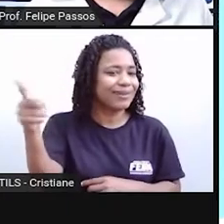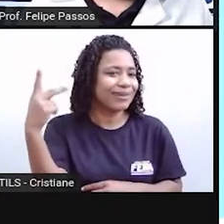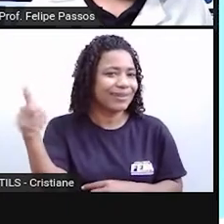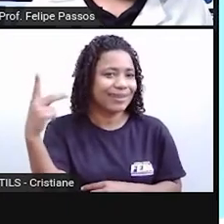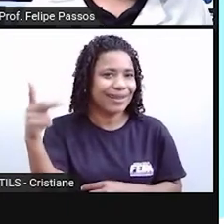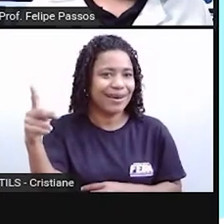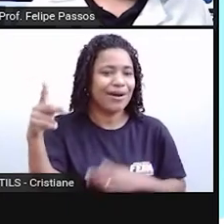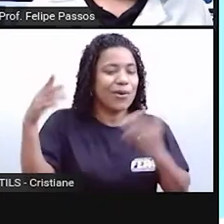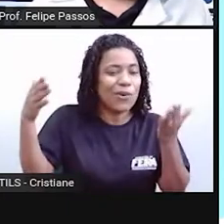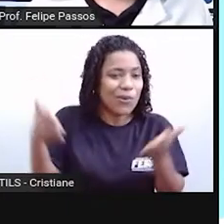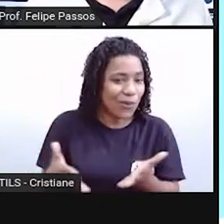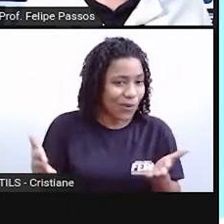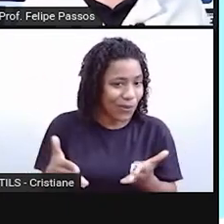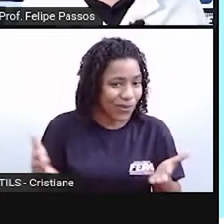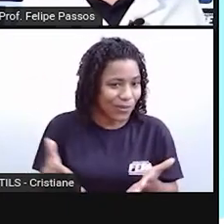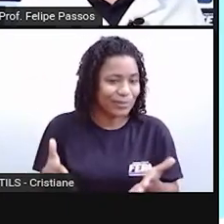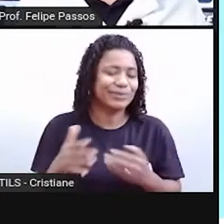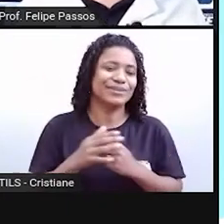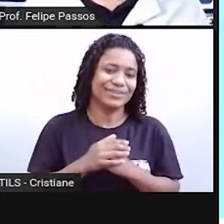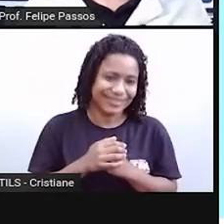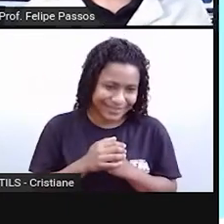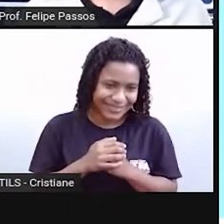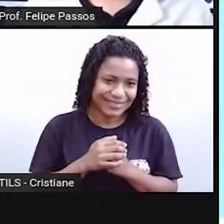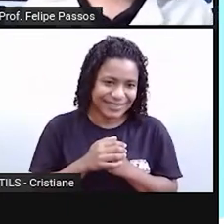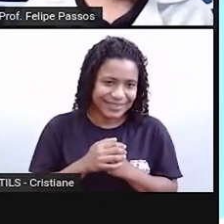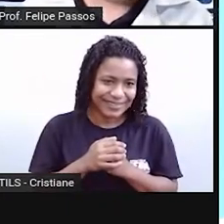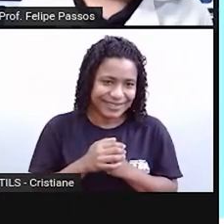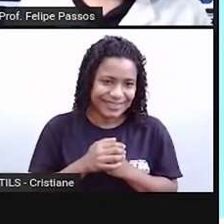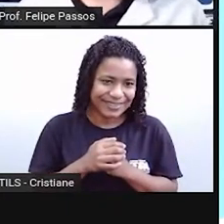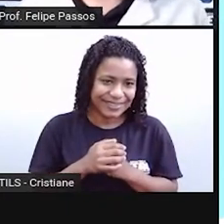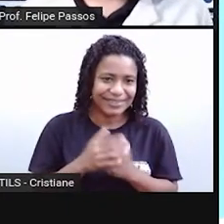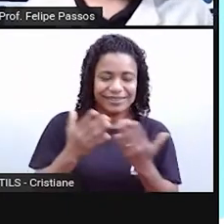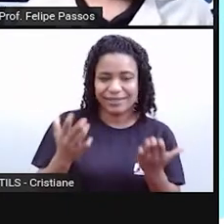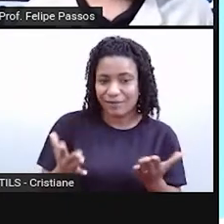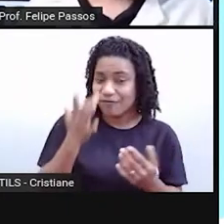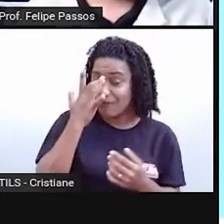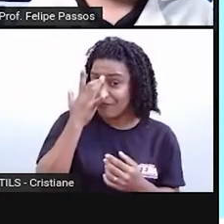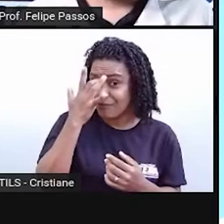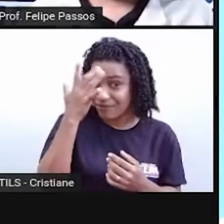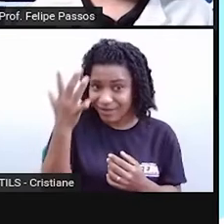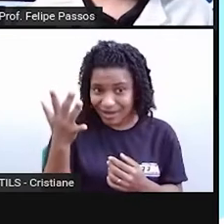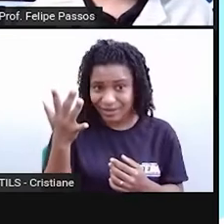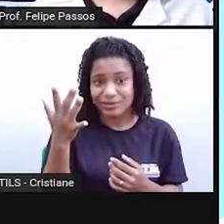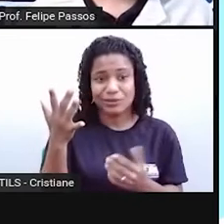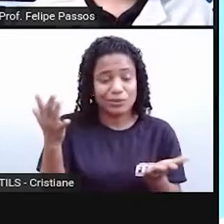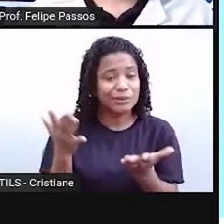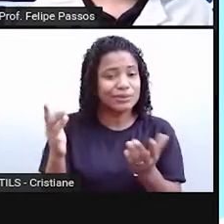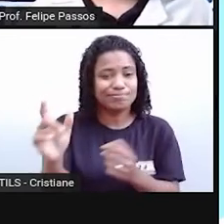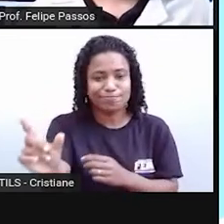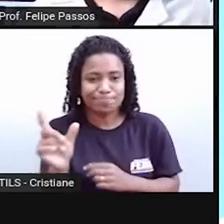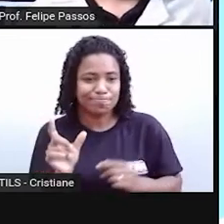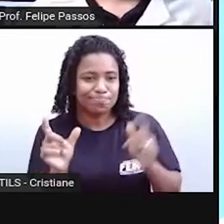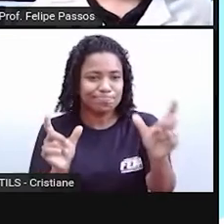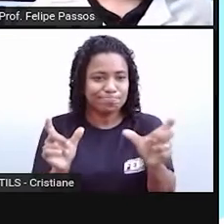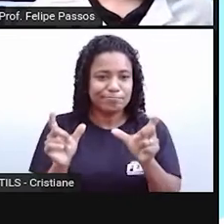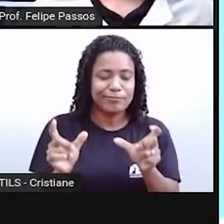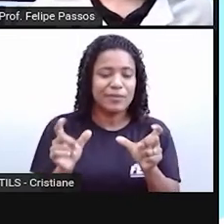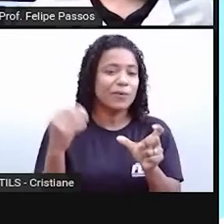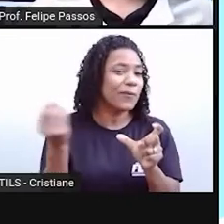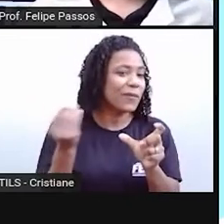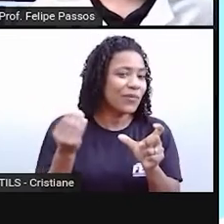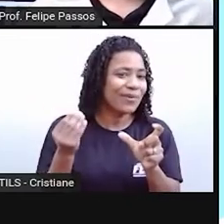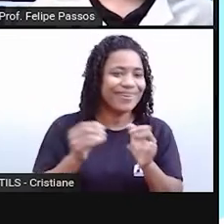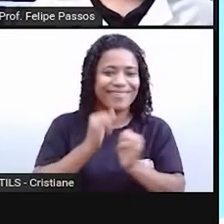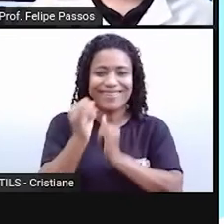Hoje, esse é um fenômeno mais fácil de acontecer até pelo advento da internet. Porque com a